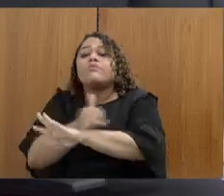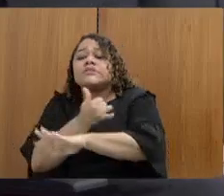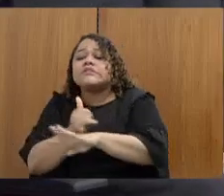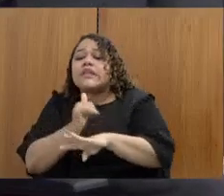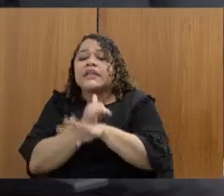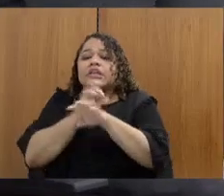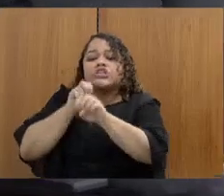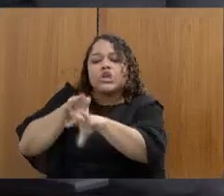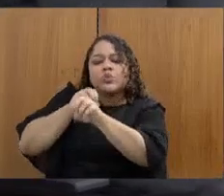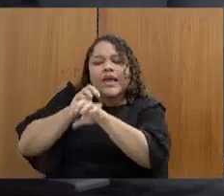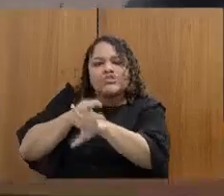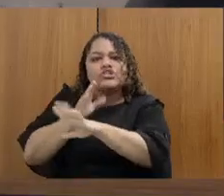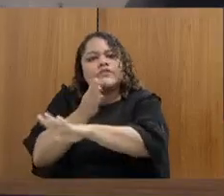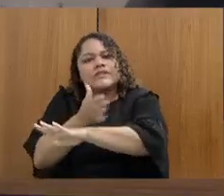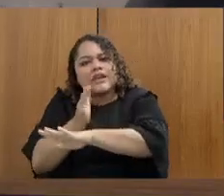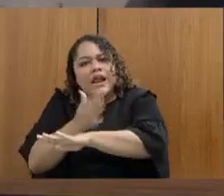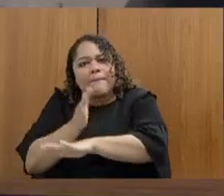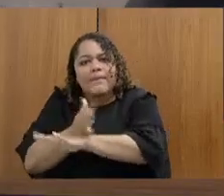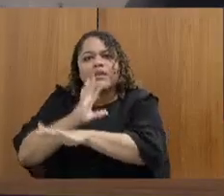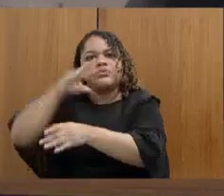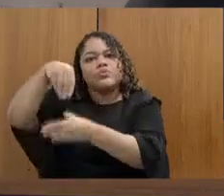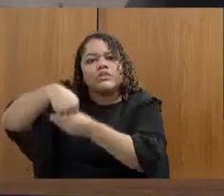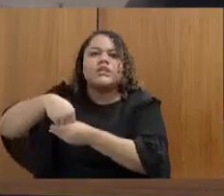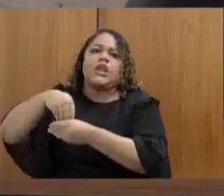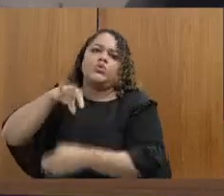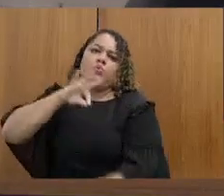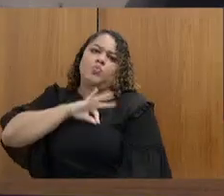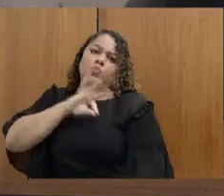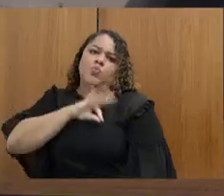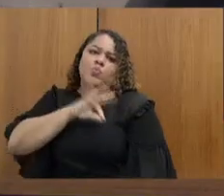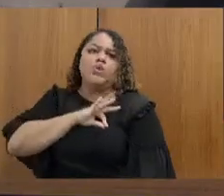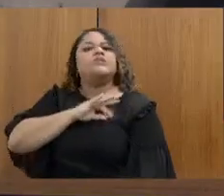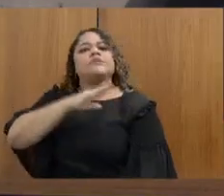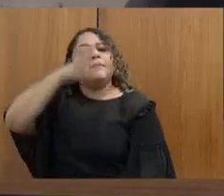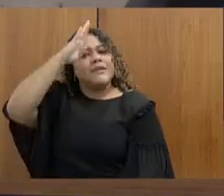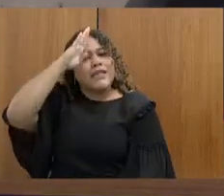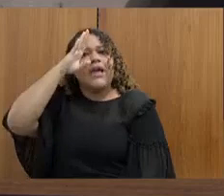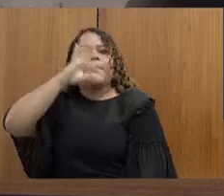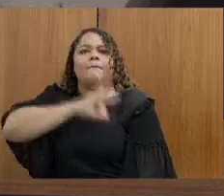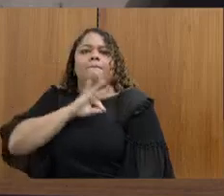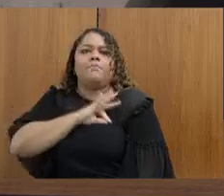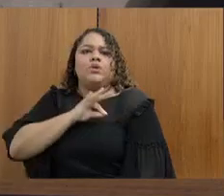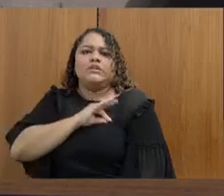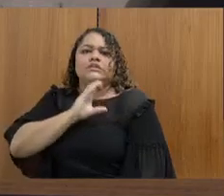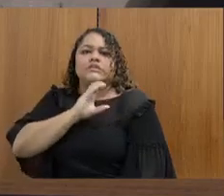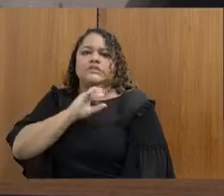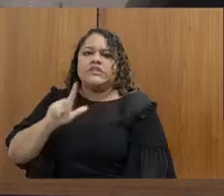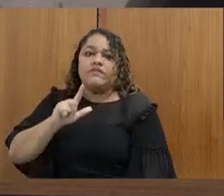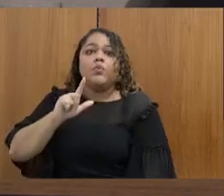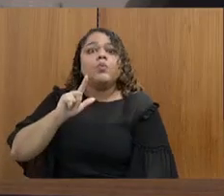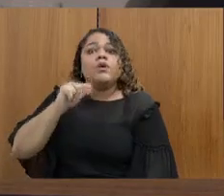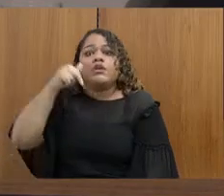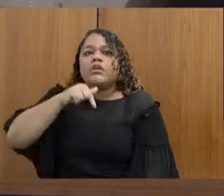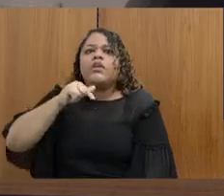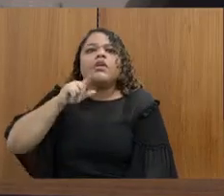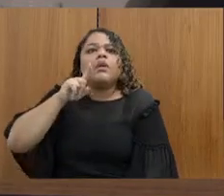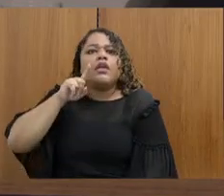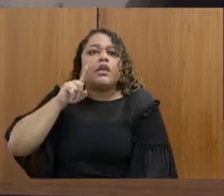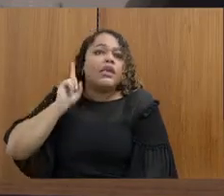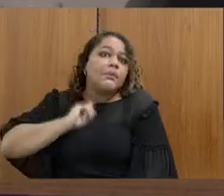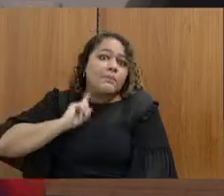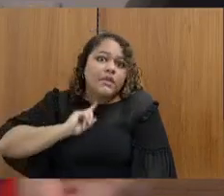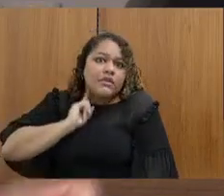esse número preocupa. o número de suicídios dentro da polícia militar e da polícia civil é escandaloso em Minas Gerais. Isso não pode continuar assim,